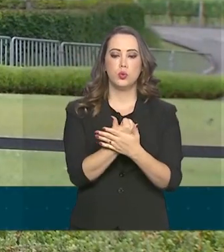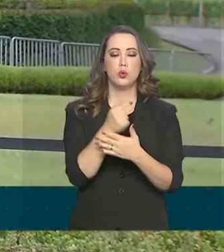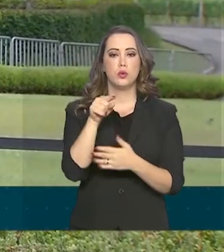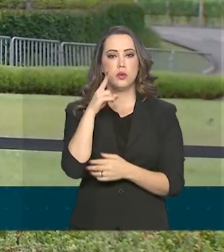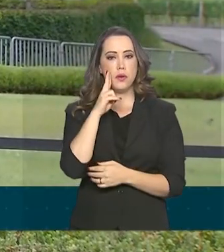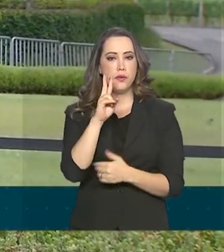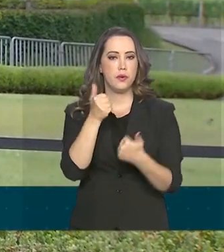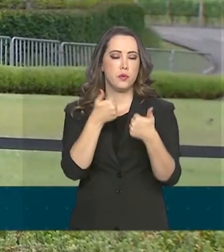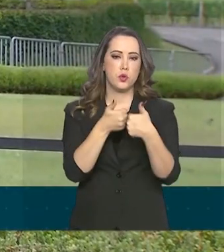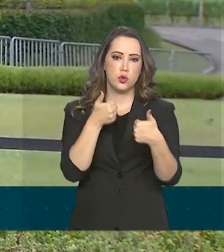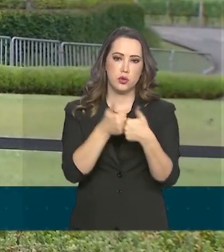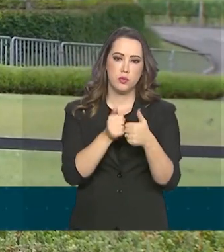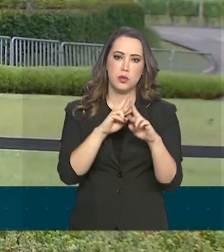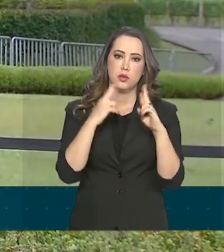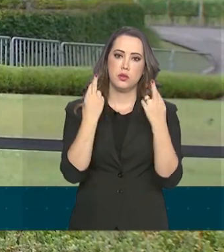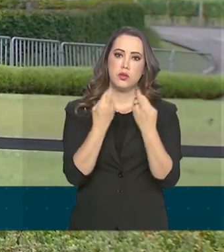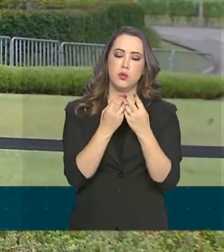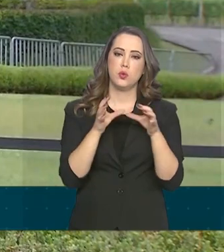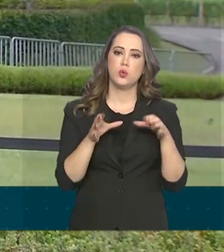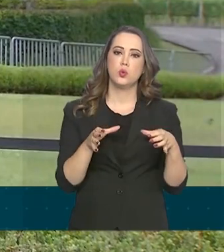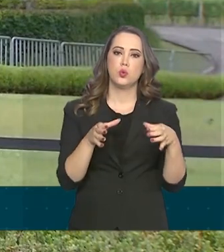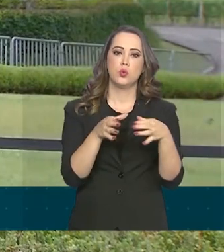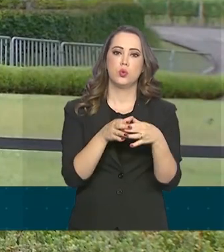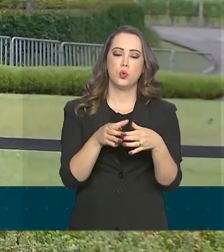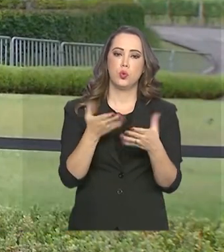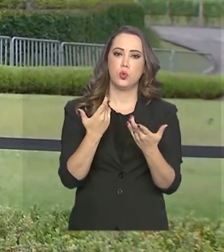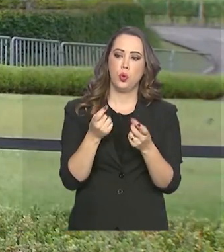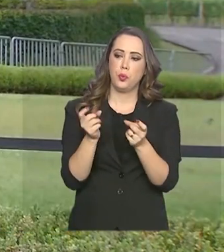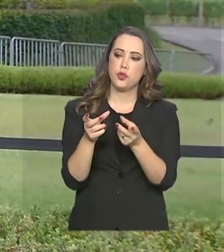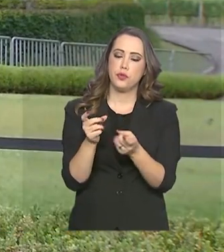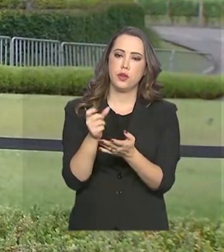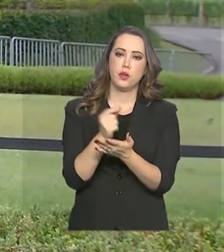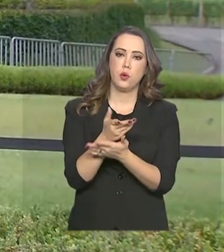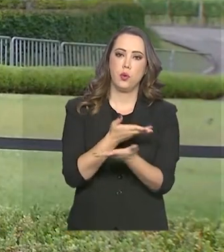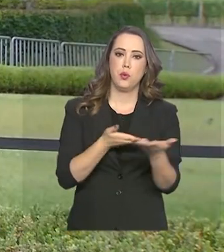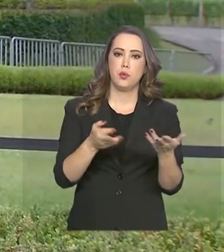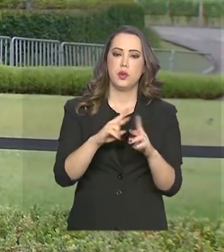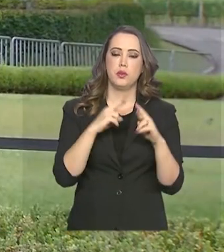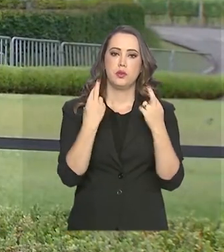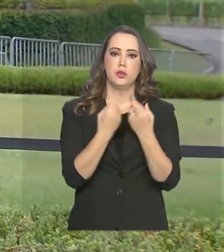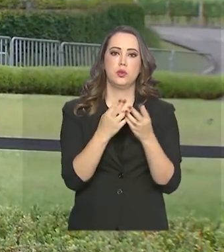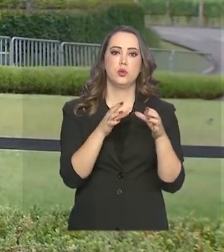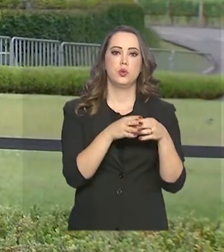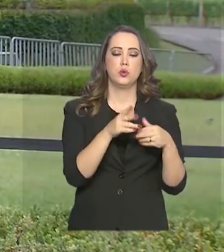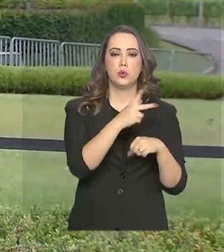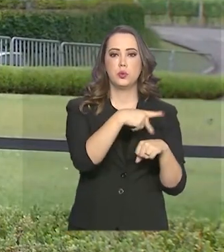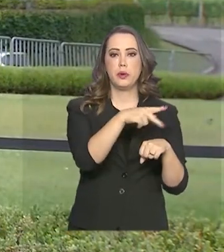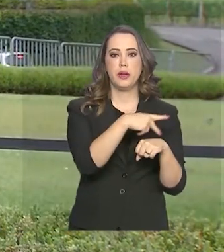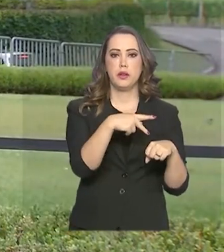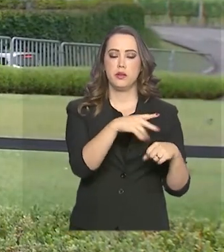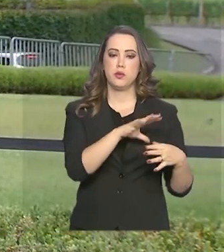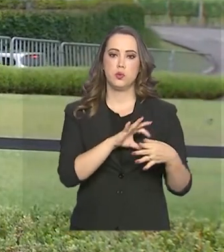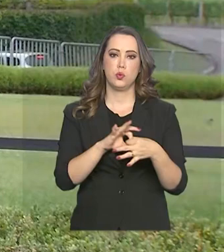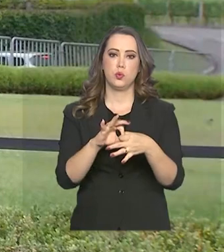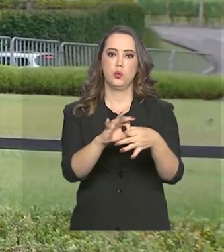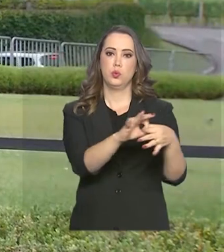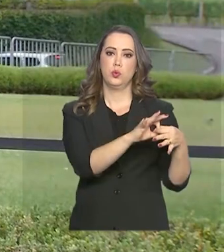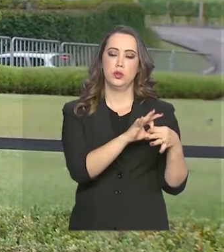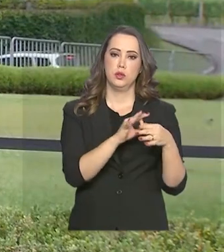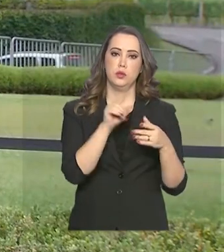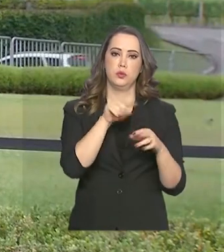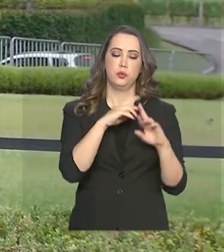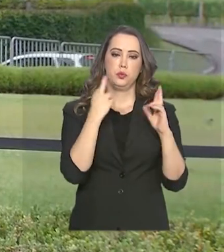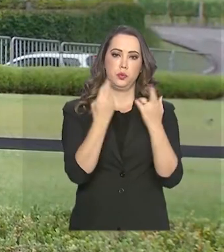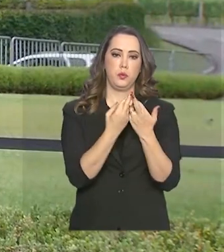acompanhar a reunião do Conselho do Mercado Comum, essa reunião que foi realizada entre os Estados-membros do bloco. Nessa